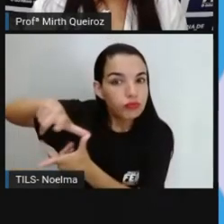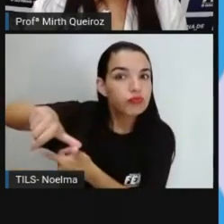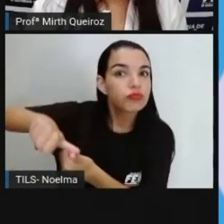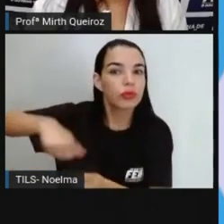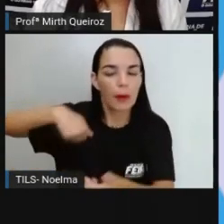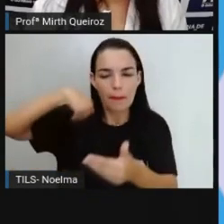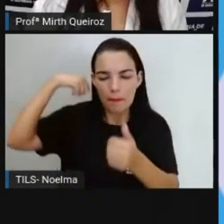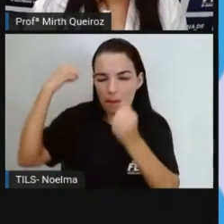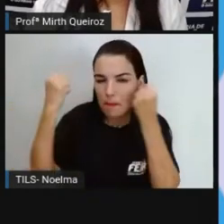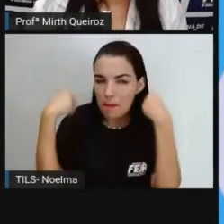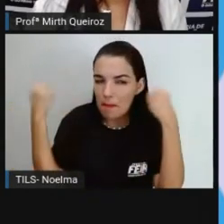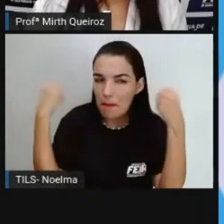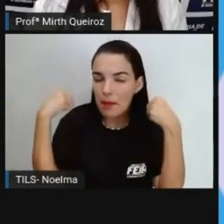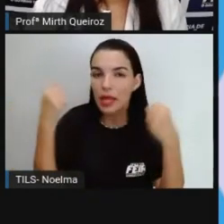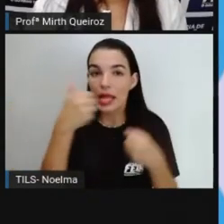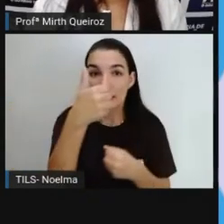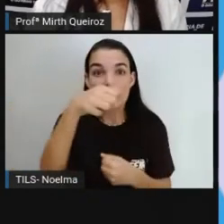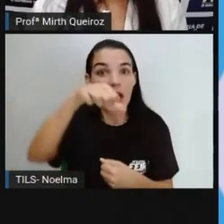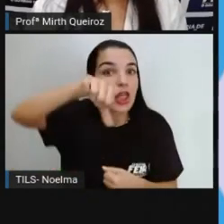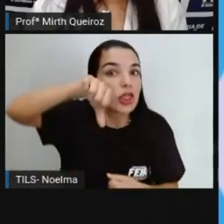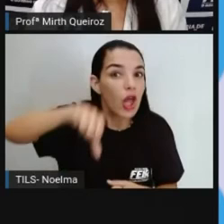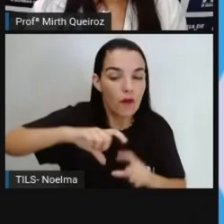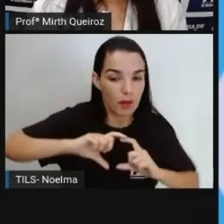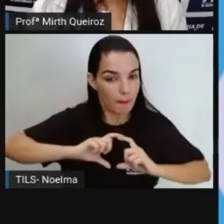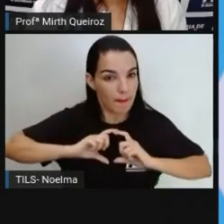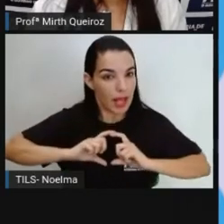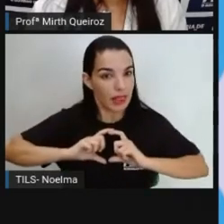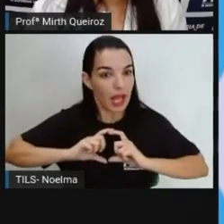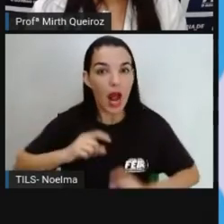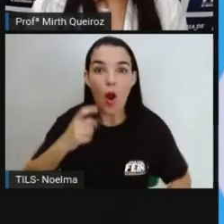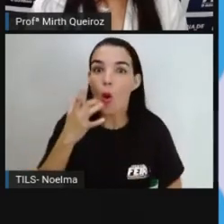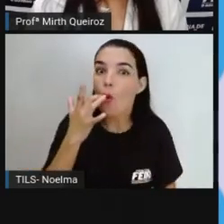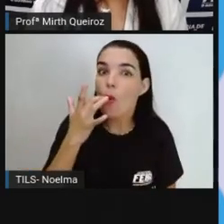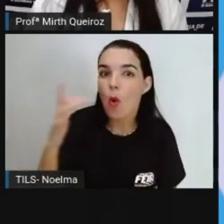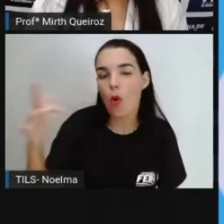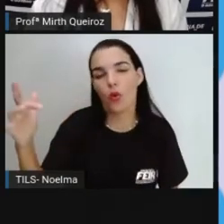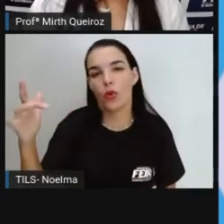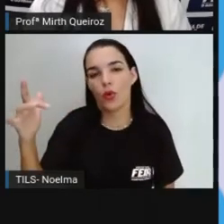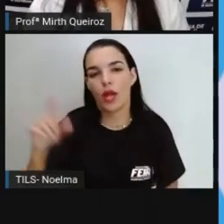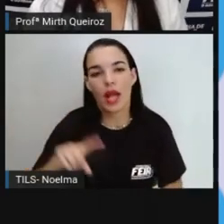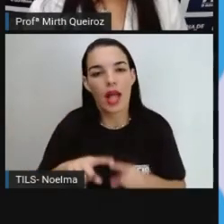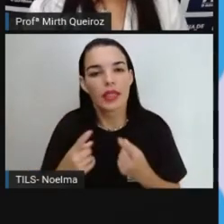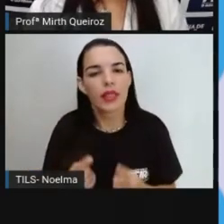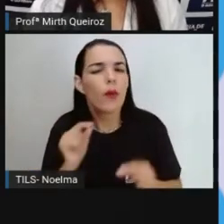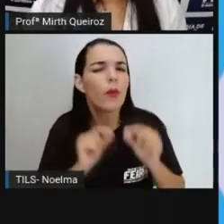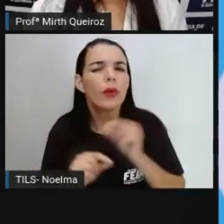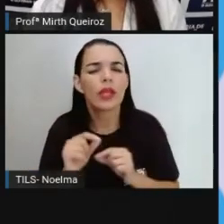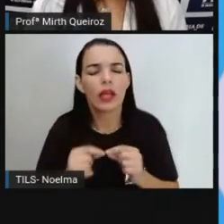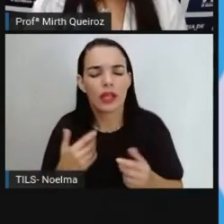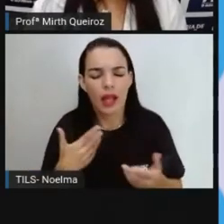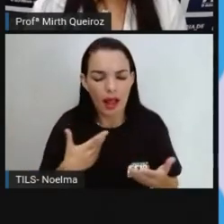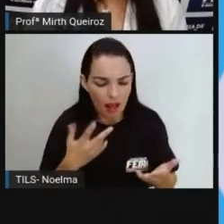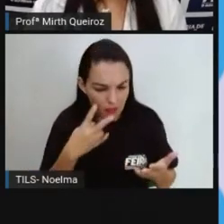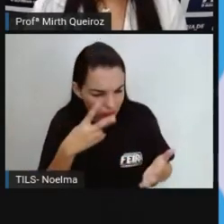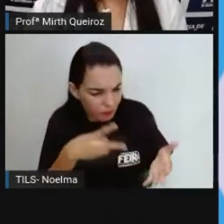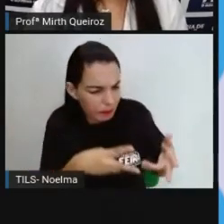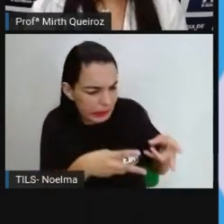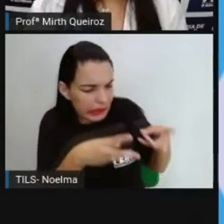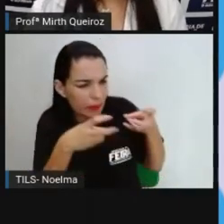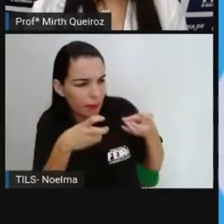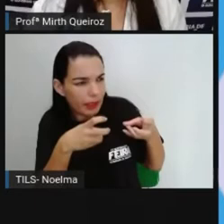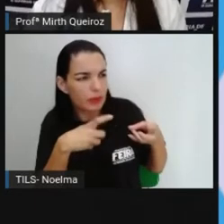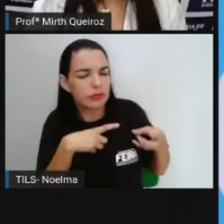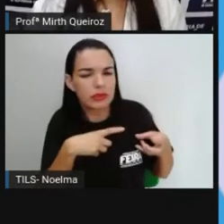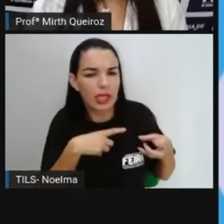Sendo 19 delas de ouro, né E ela, diante dessa situação que ela estava Esse